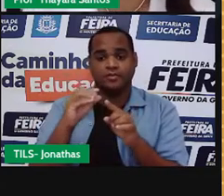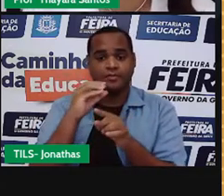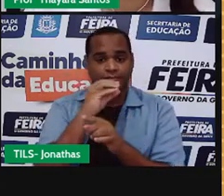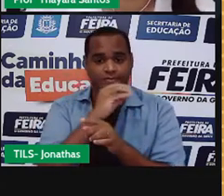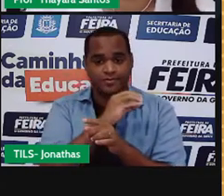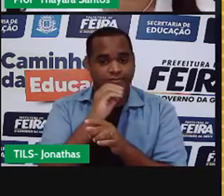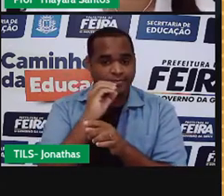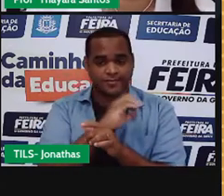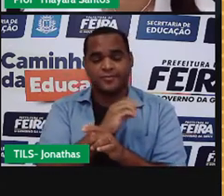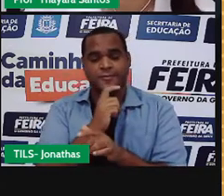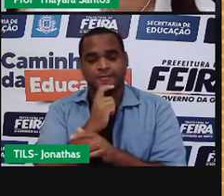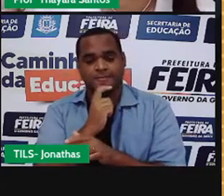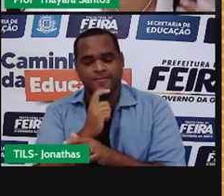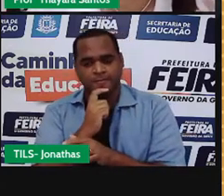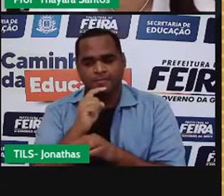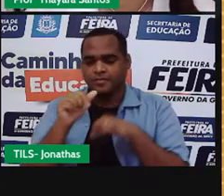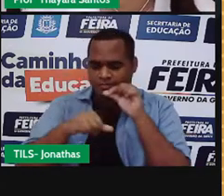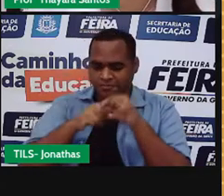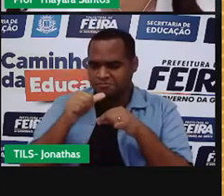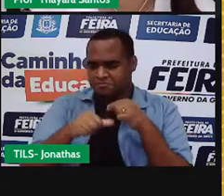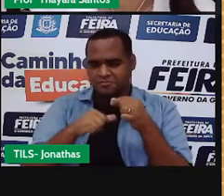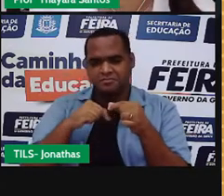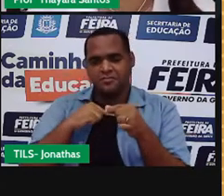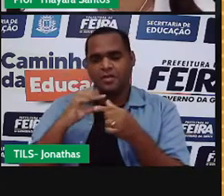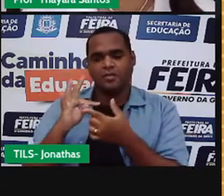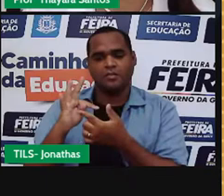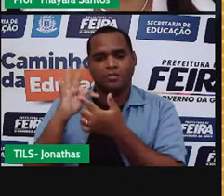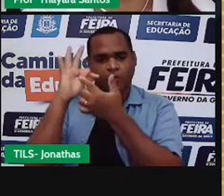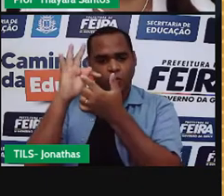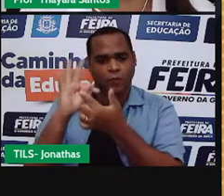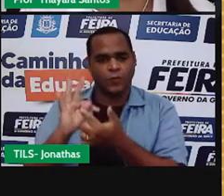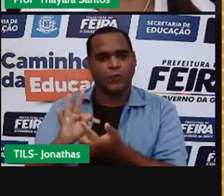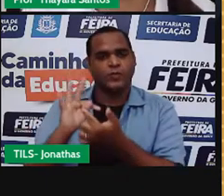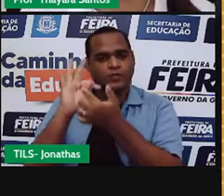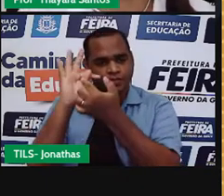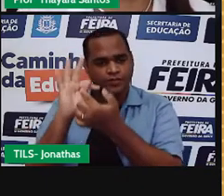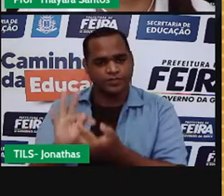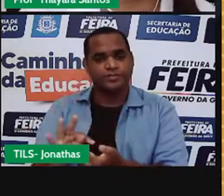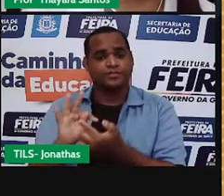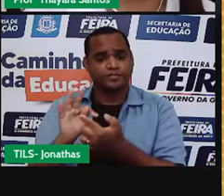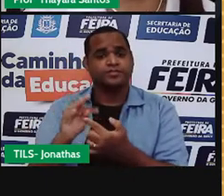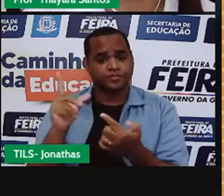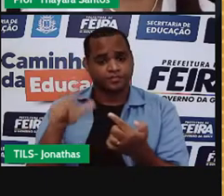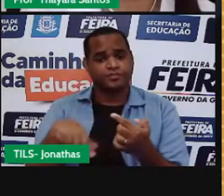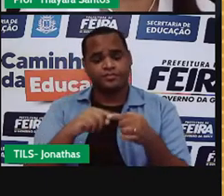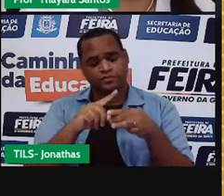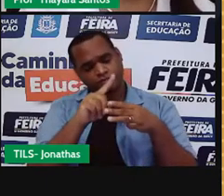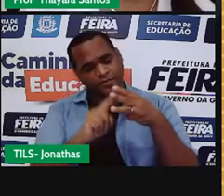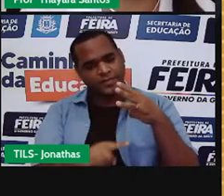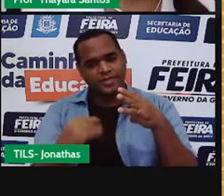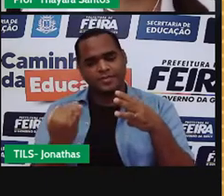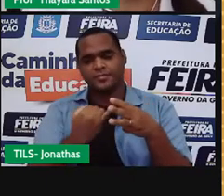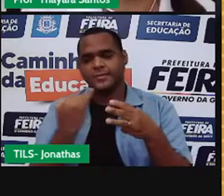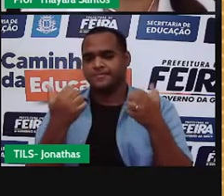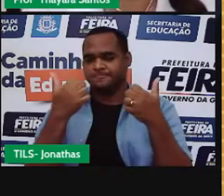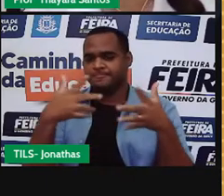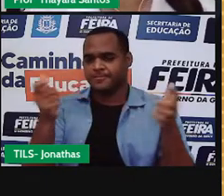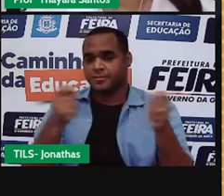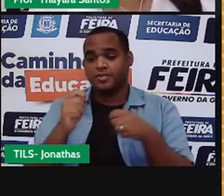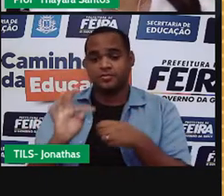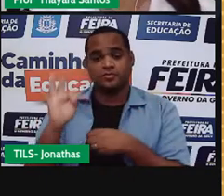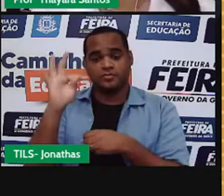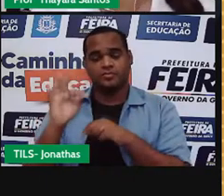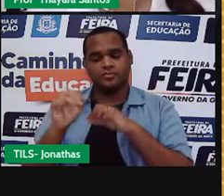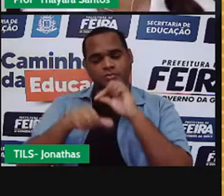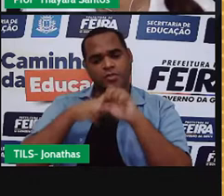como a gente já viu antes. Uma das causas da alteração no estado físico da matéria é a temperatura, como a gente